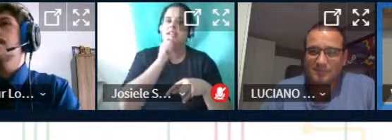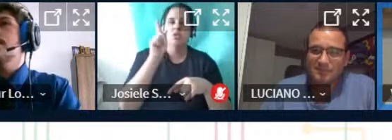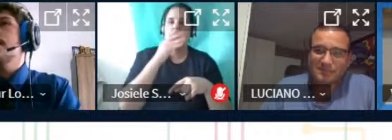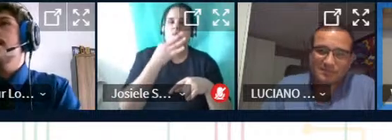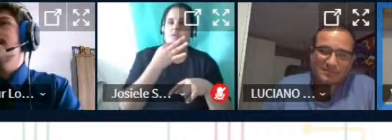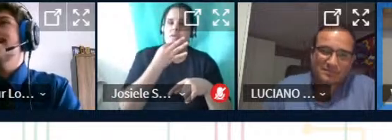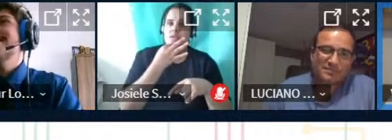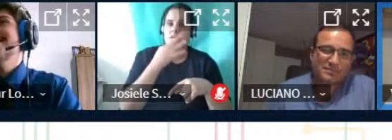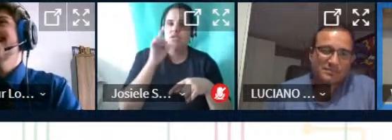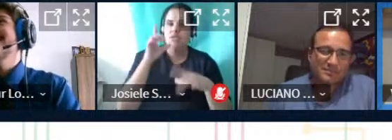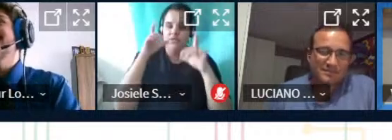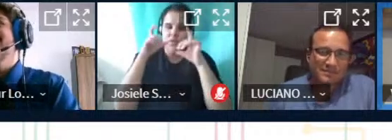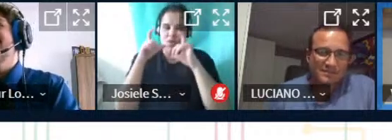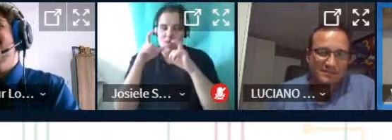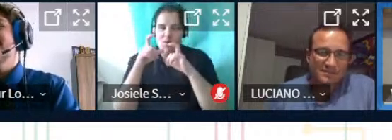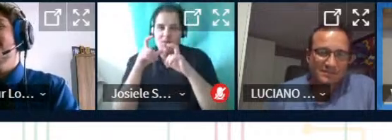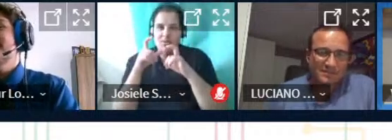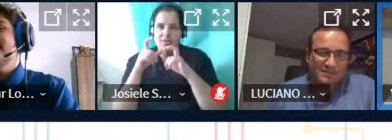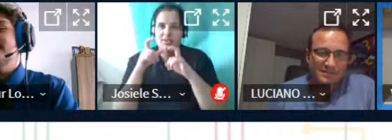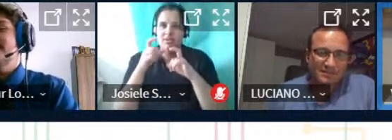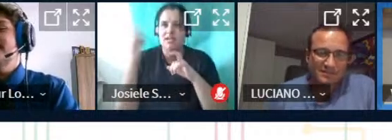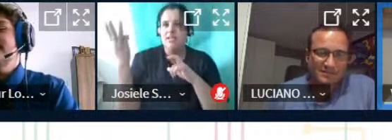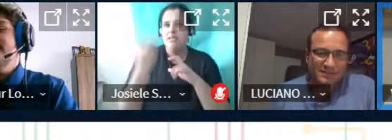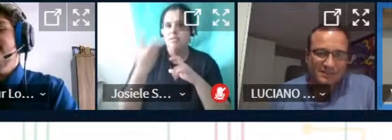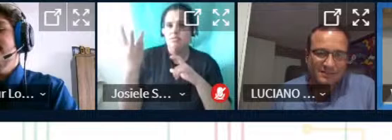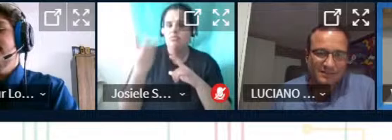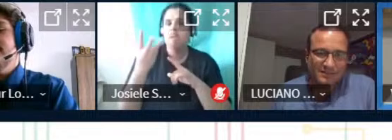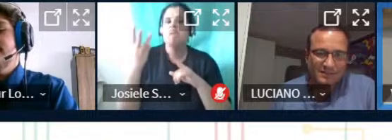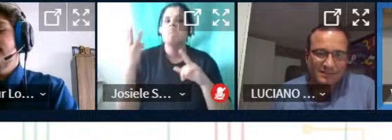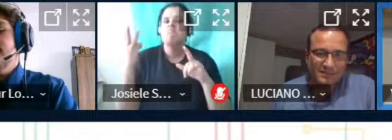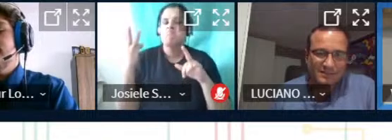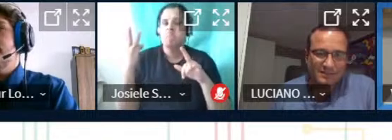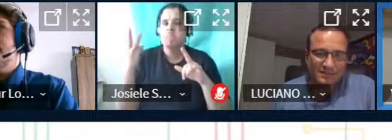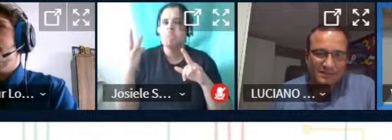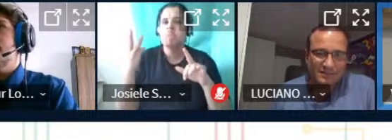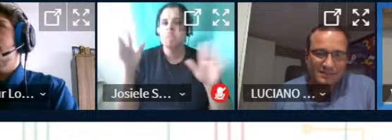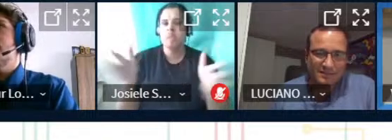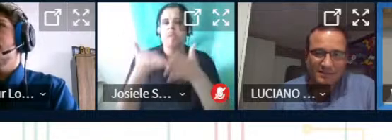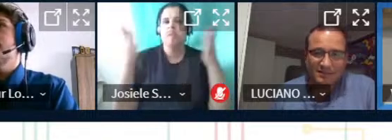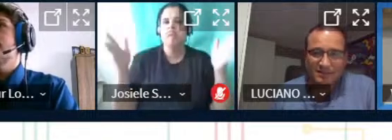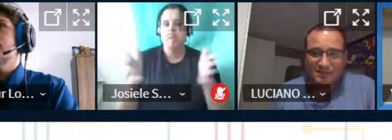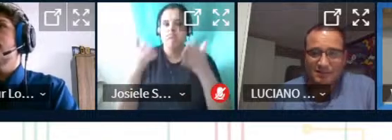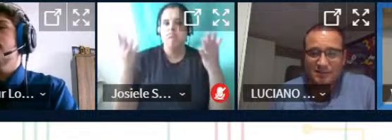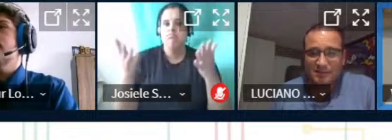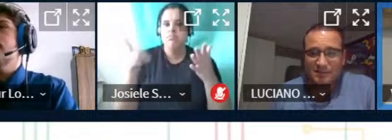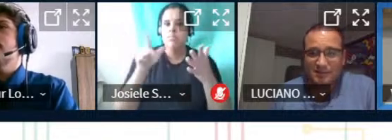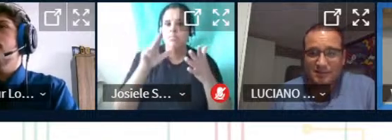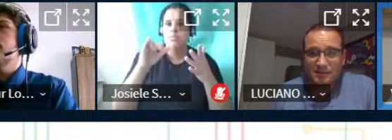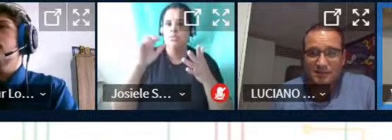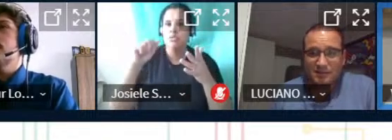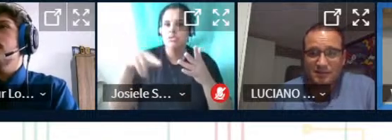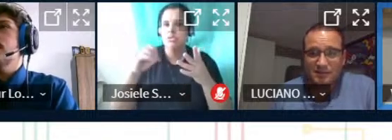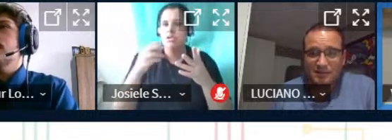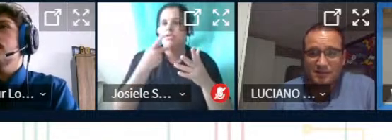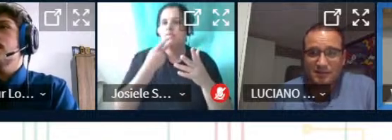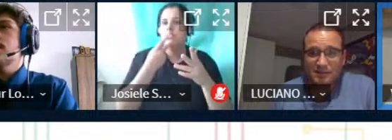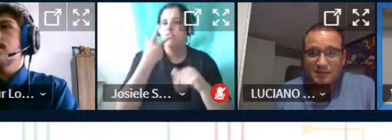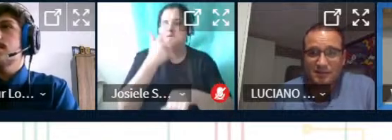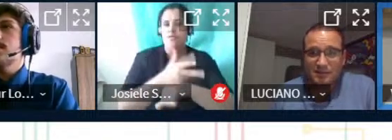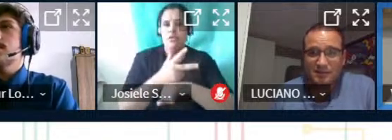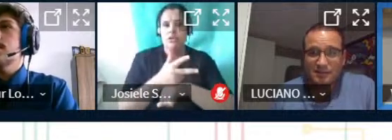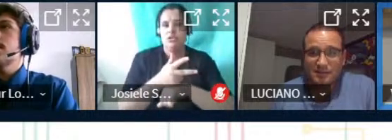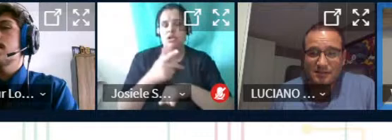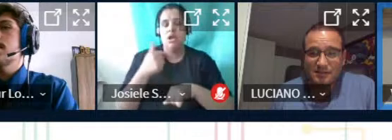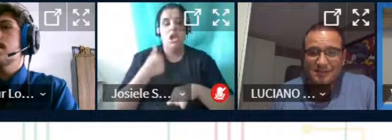fotos em redes sociais e os três são muito proativos e o que o Luciano elogiou o vídeo assim totalmente deles não